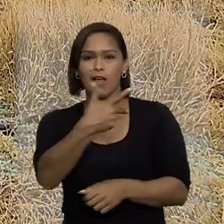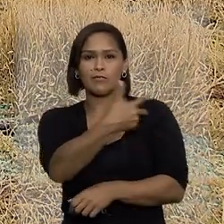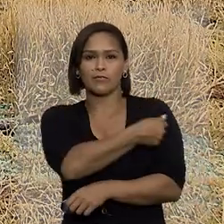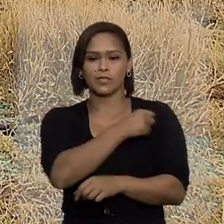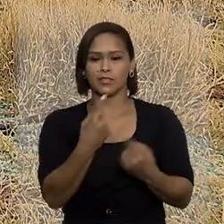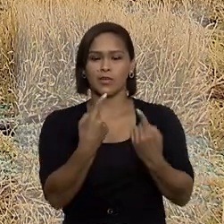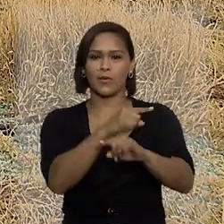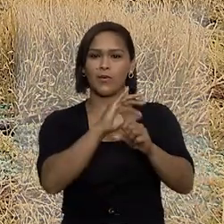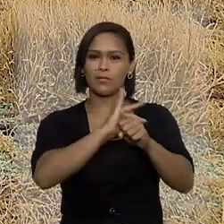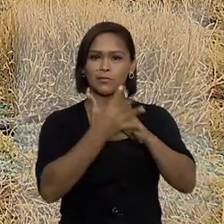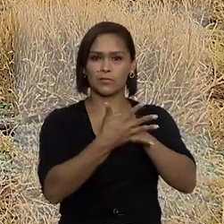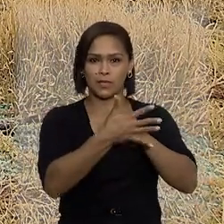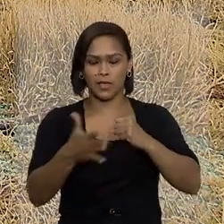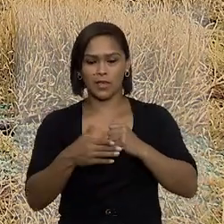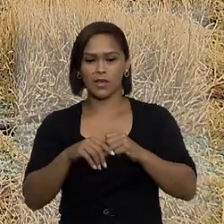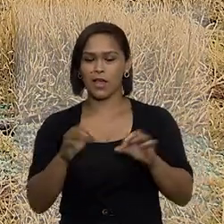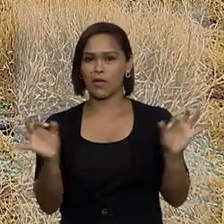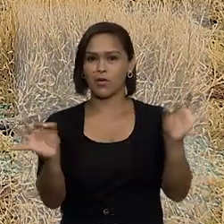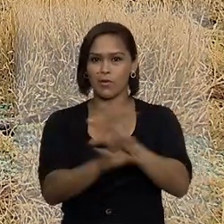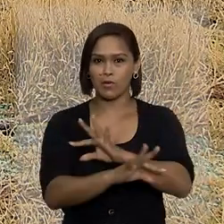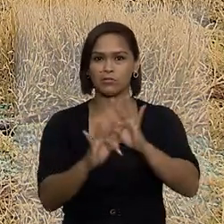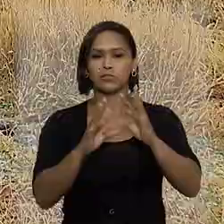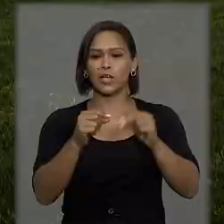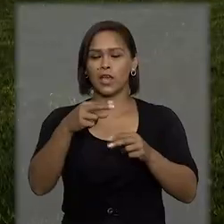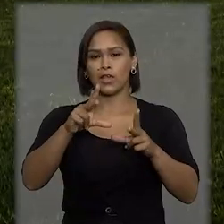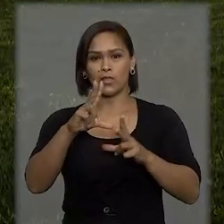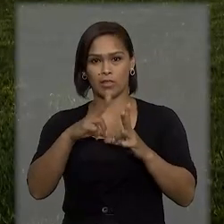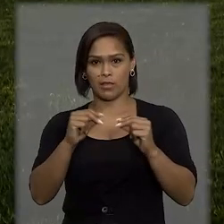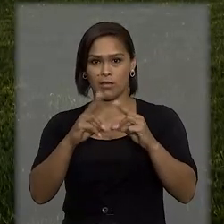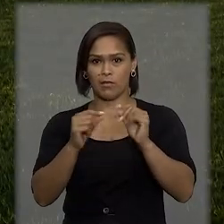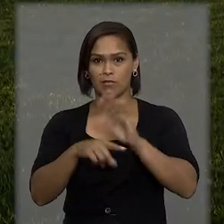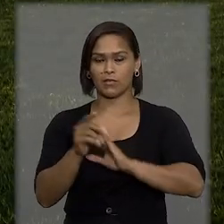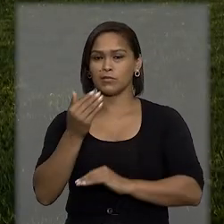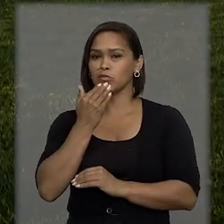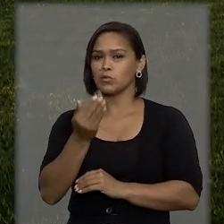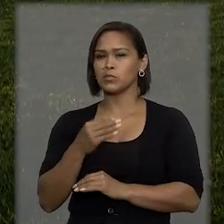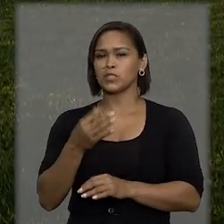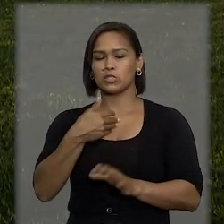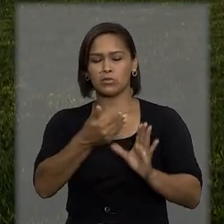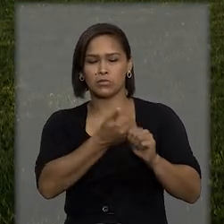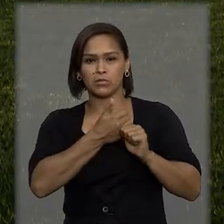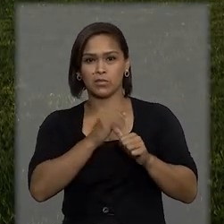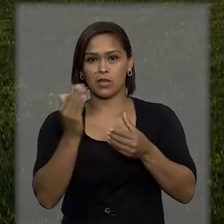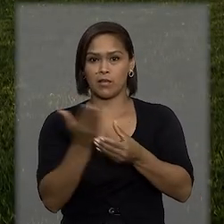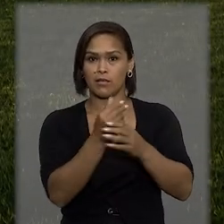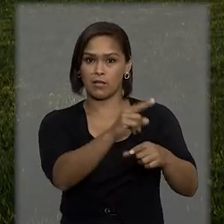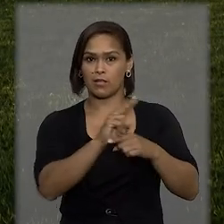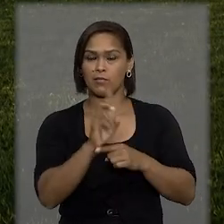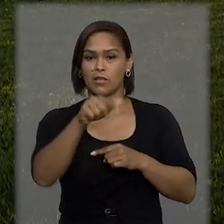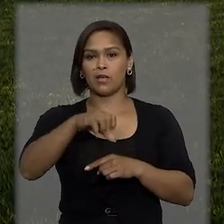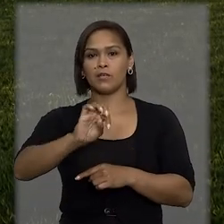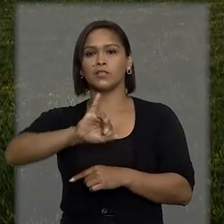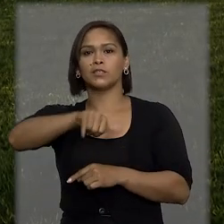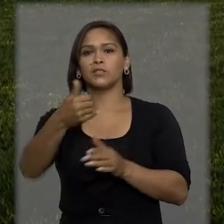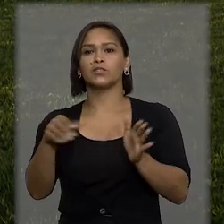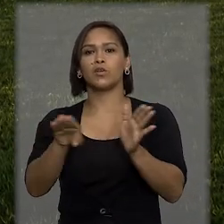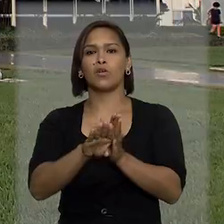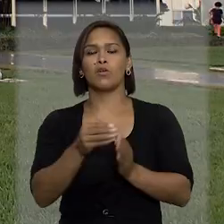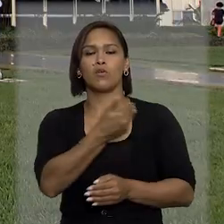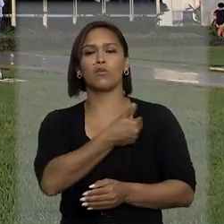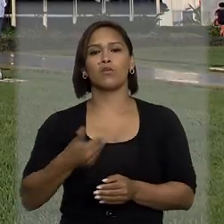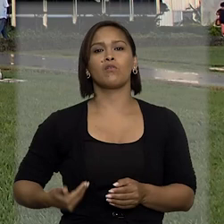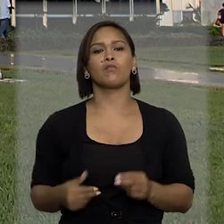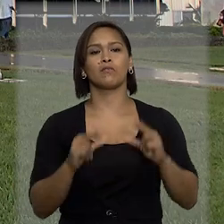contra a Covid-19 não fosse concluída no DF. No pedido de suspensão de liminar dirigido ao STJ, o governo